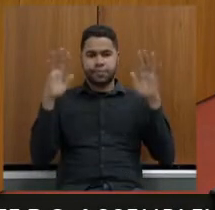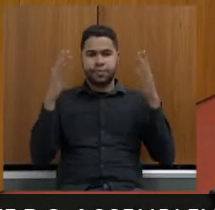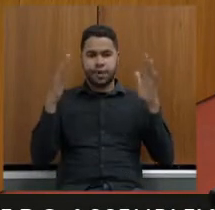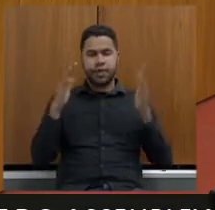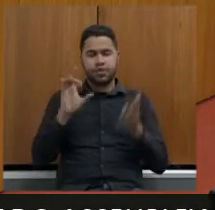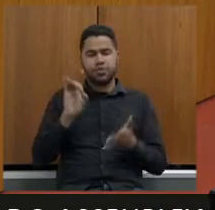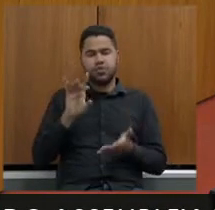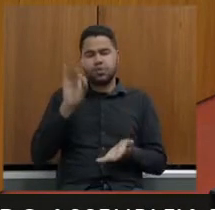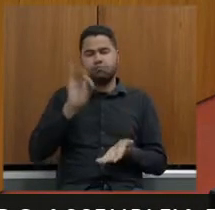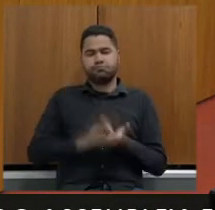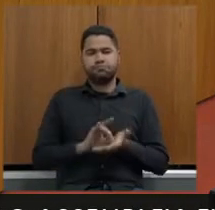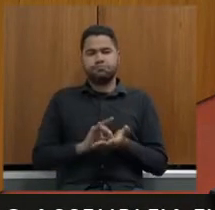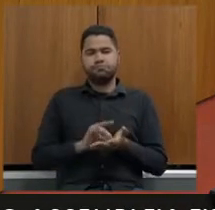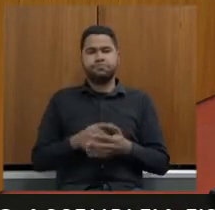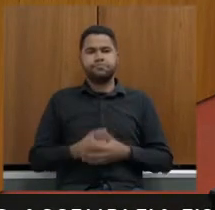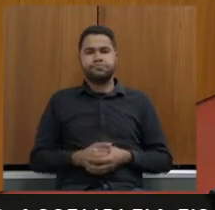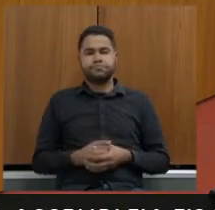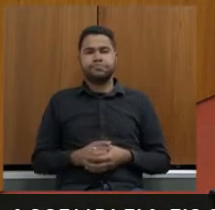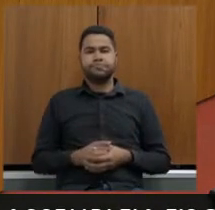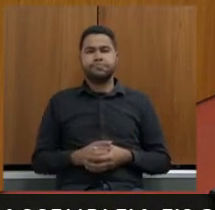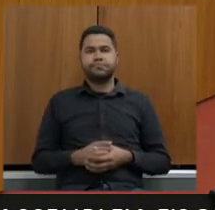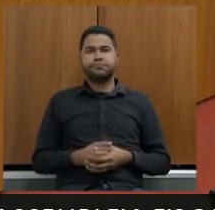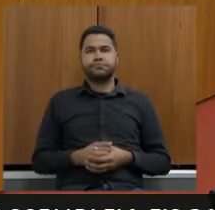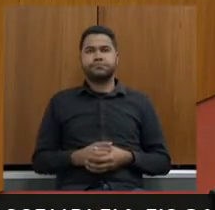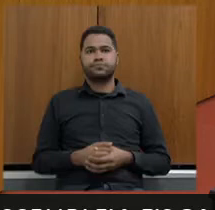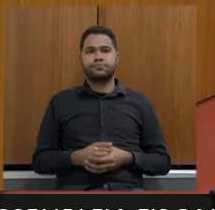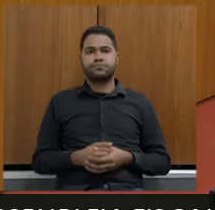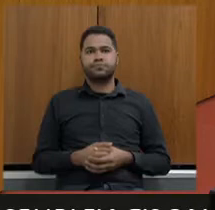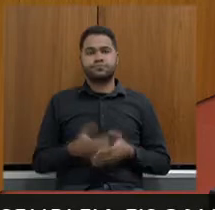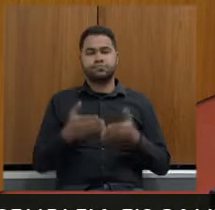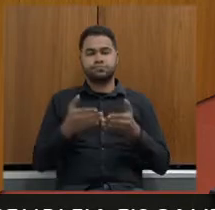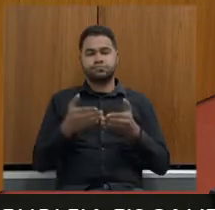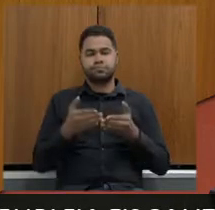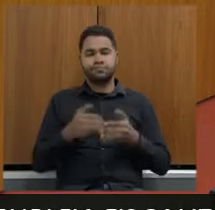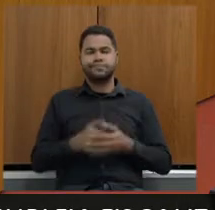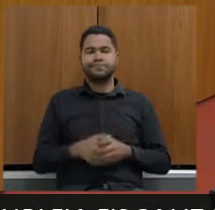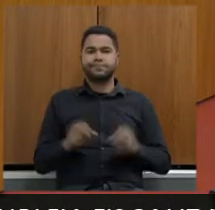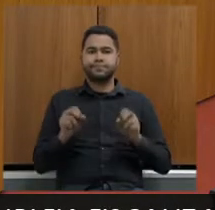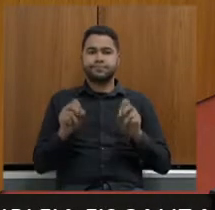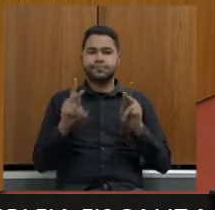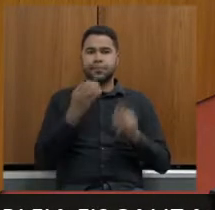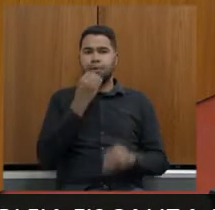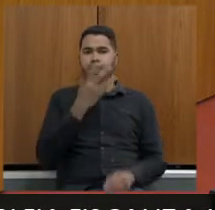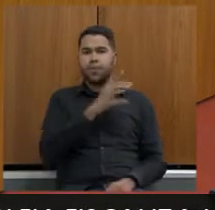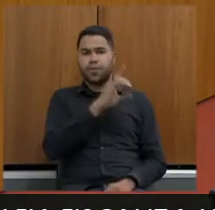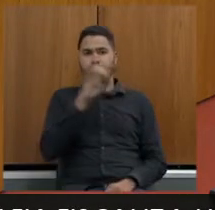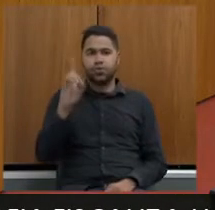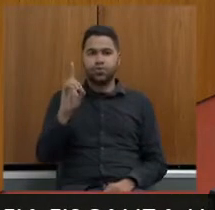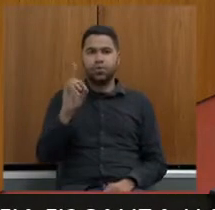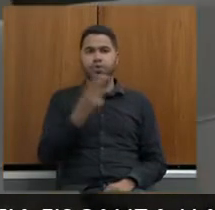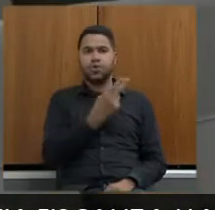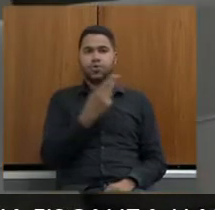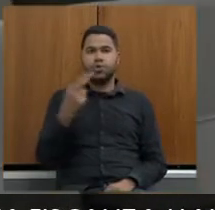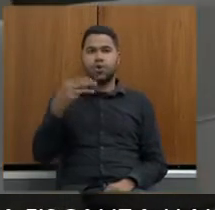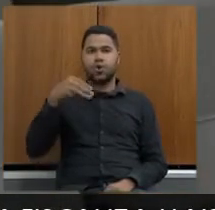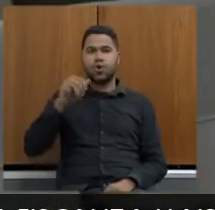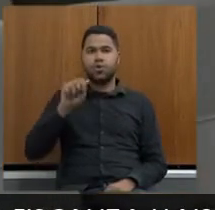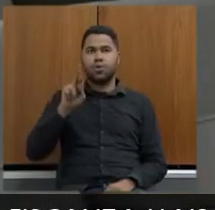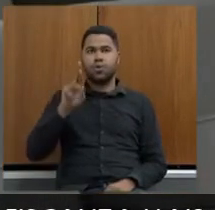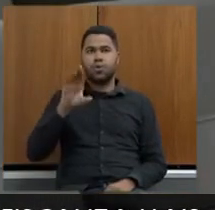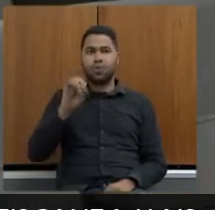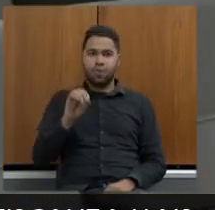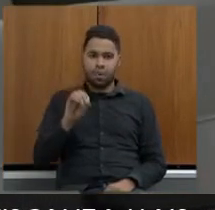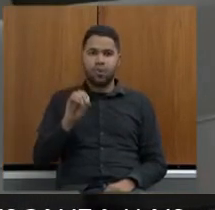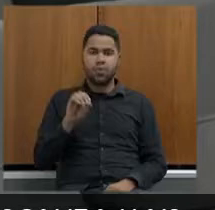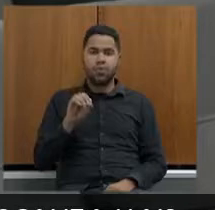ratificar a fala do deputado José Reis por favor ok muito bom dia meu nome é Mauro Lopes Mauro Lopes Martins